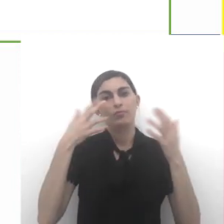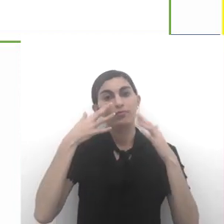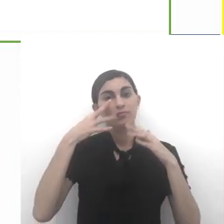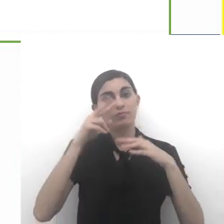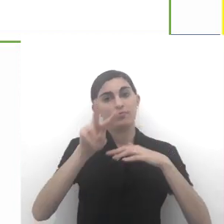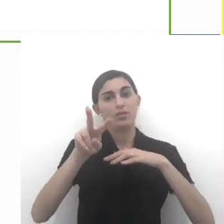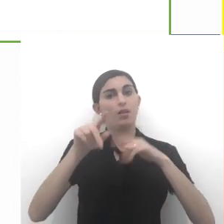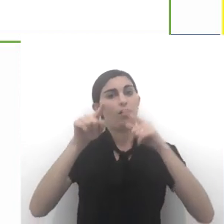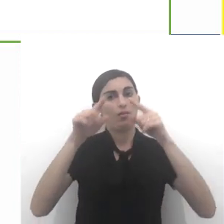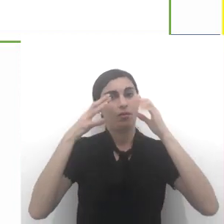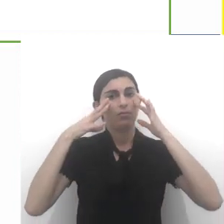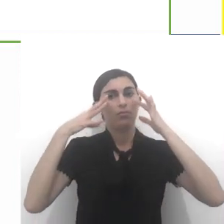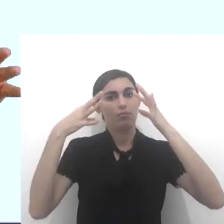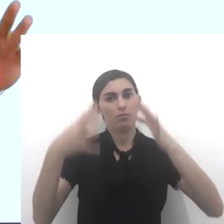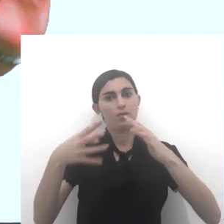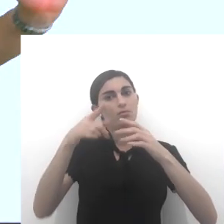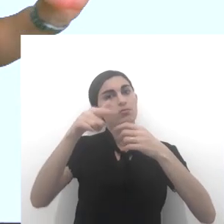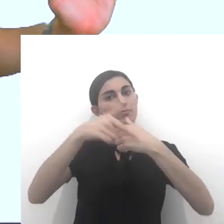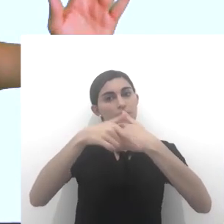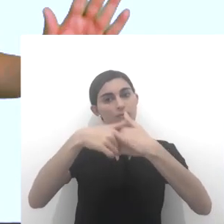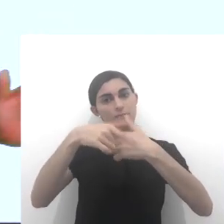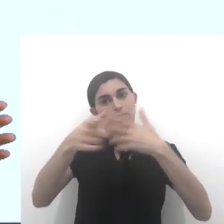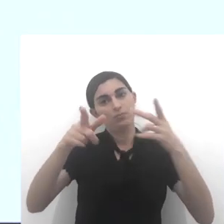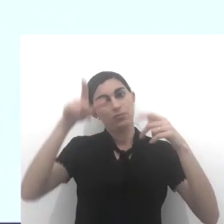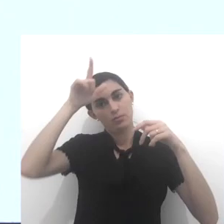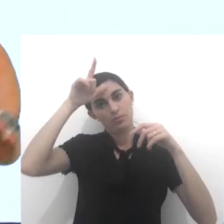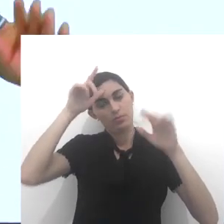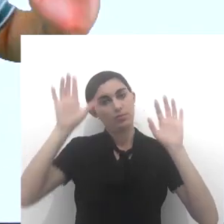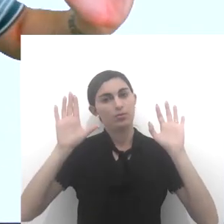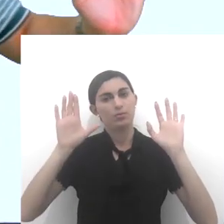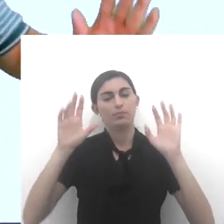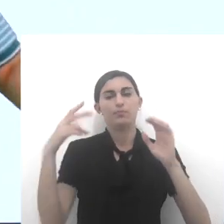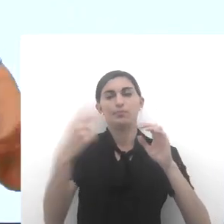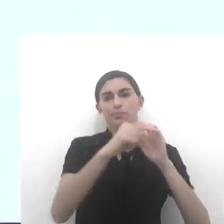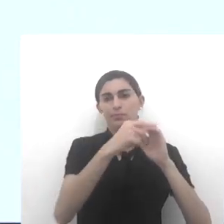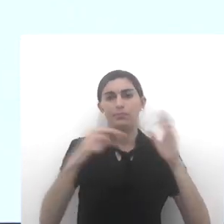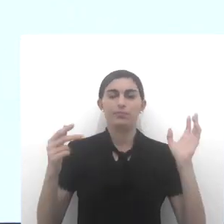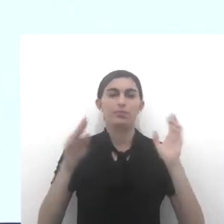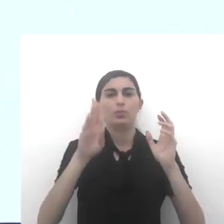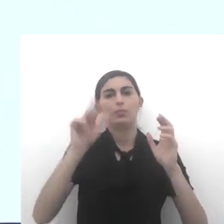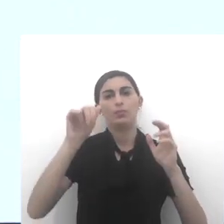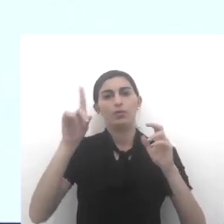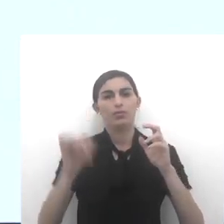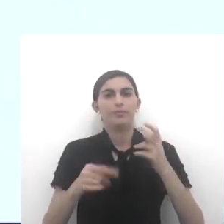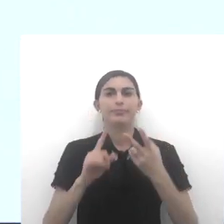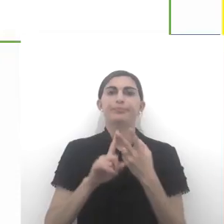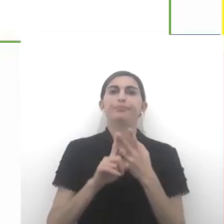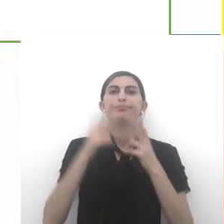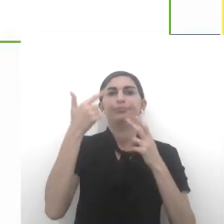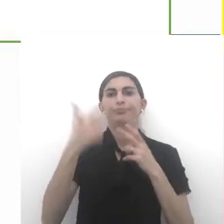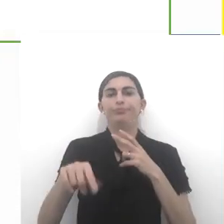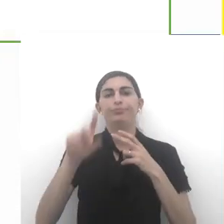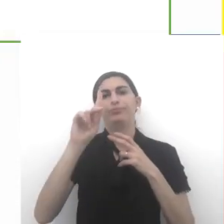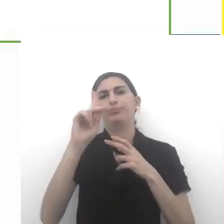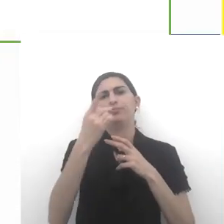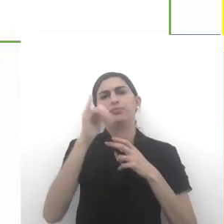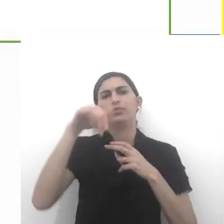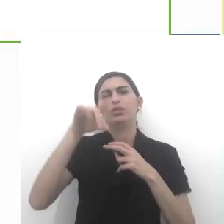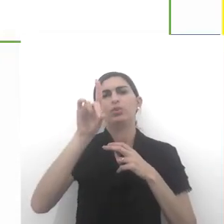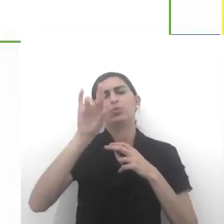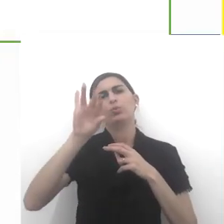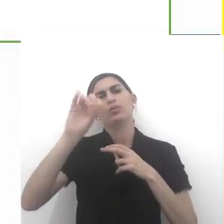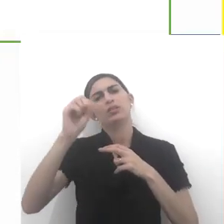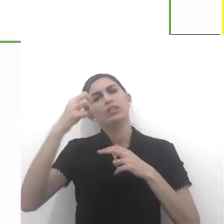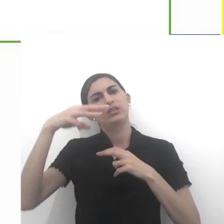Então, prestem bem atenção. Este daqui é o papel do líder do candomblé e da umbanda. Vamos adiante. Nós temos